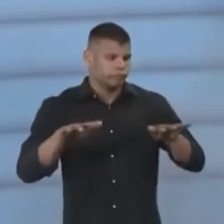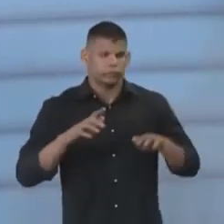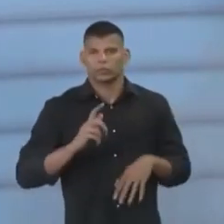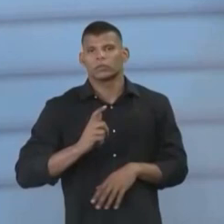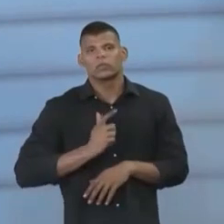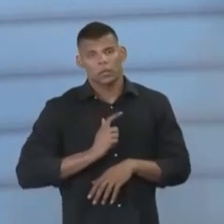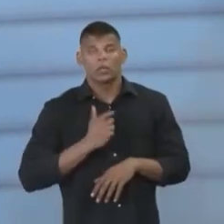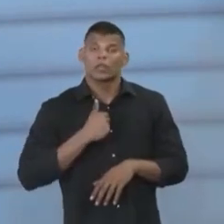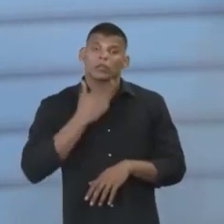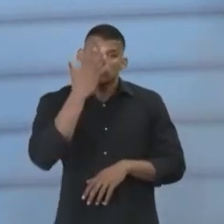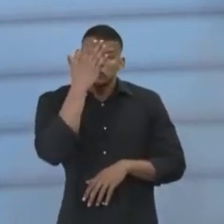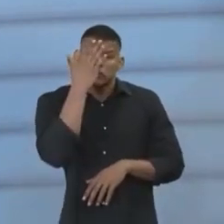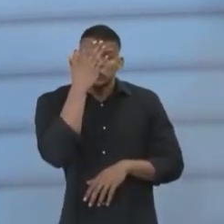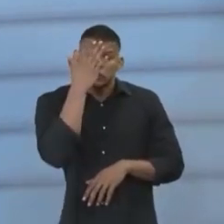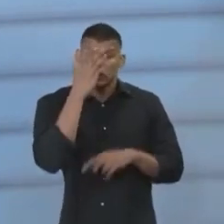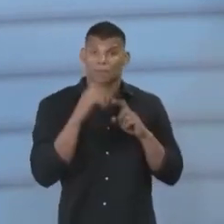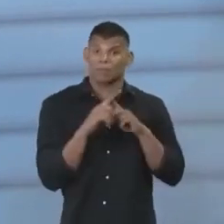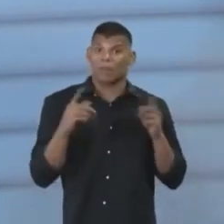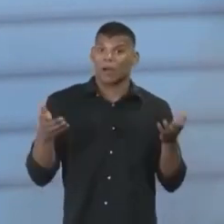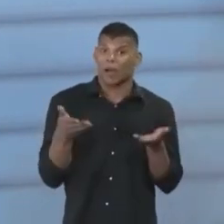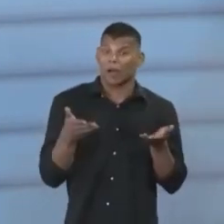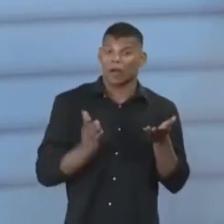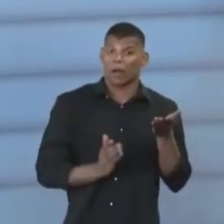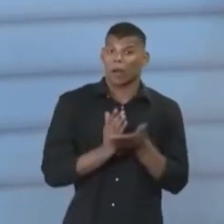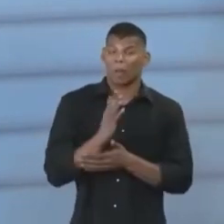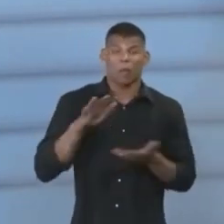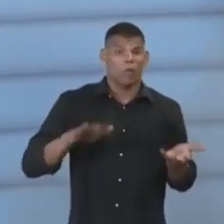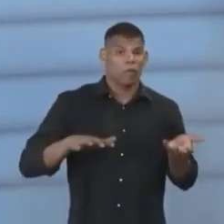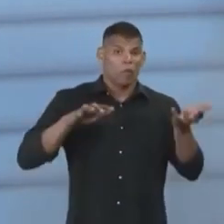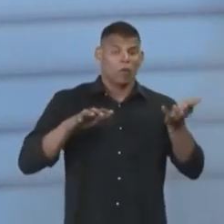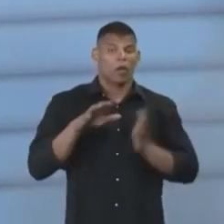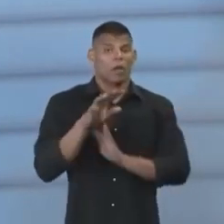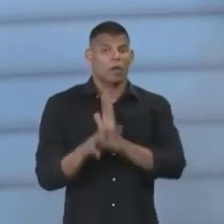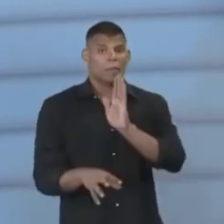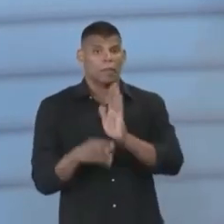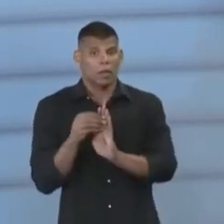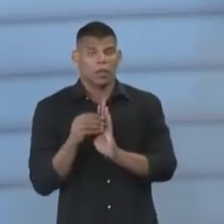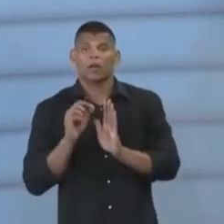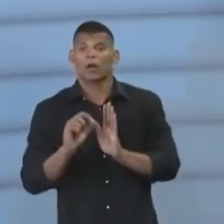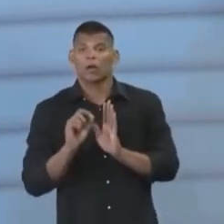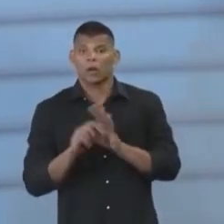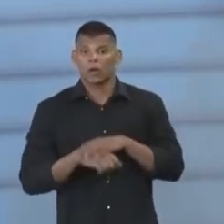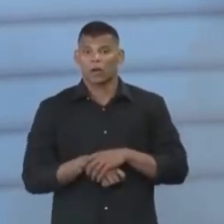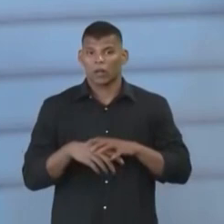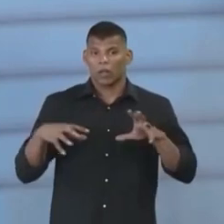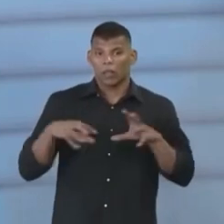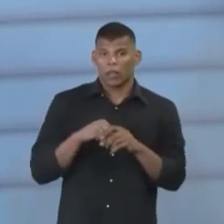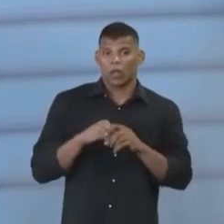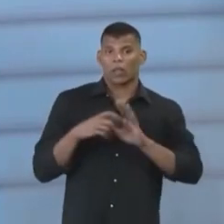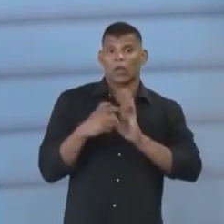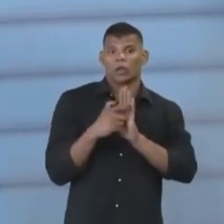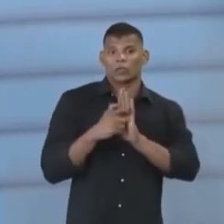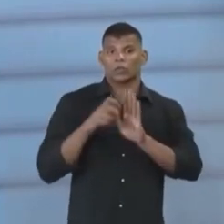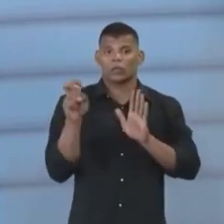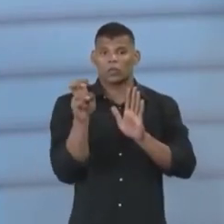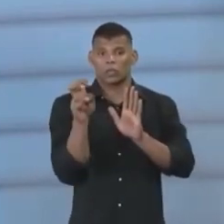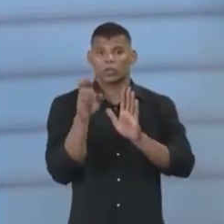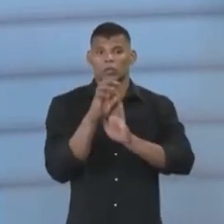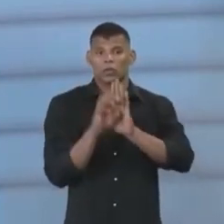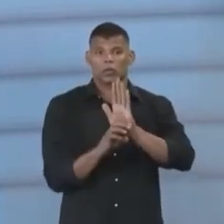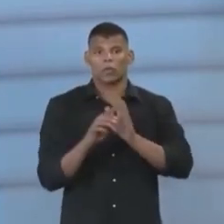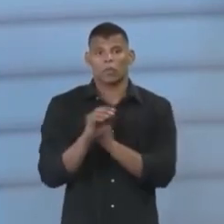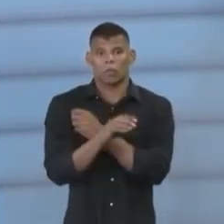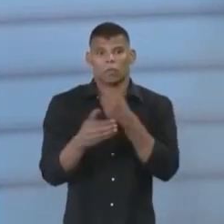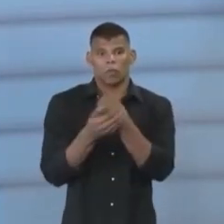o Congresso Nacional acabou de aprovar uma emenda constitucional e inseriu no artigo 5º da Constituição a